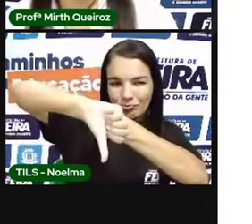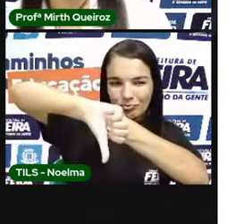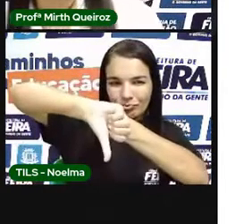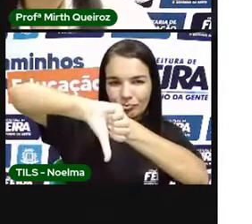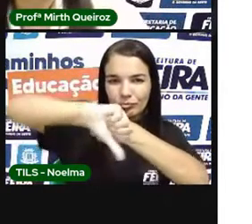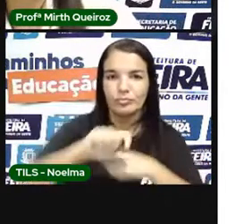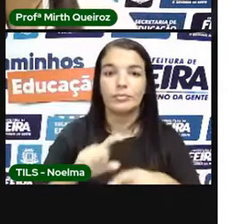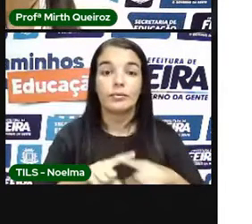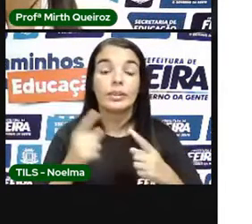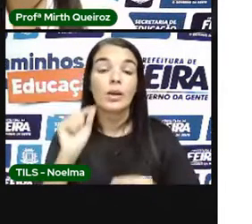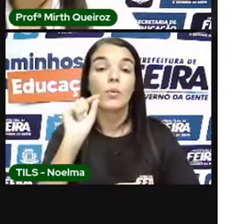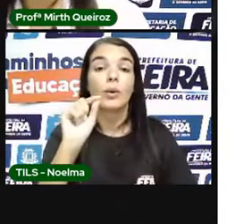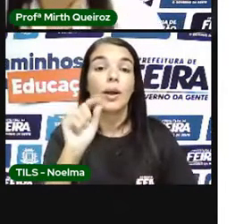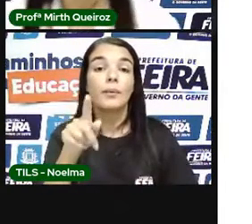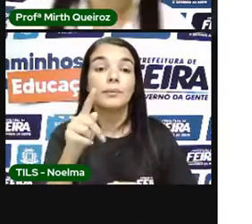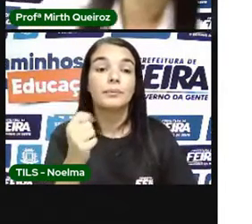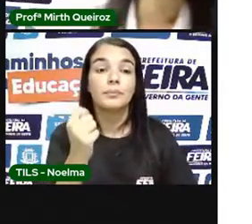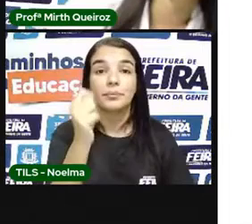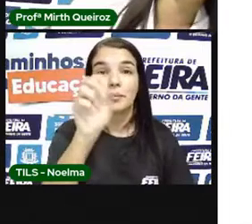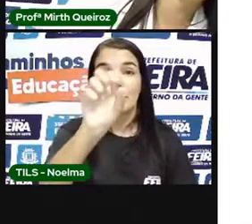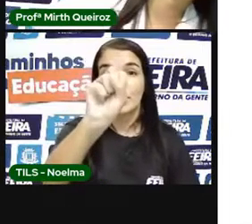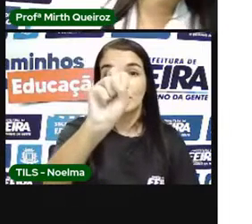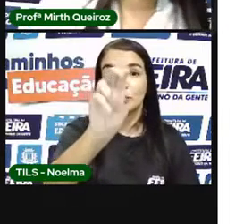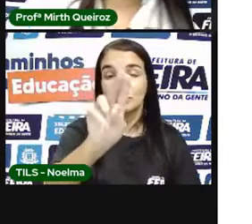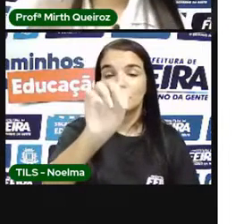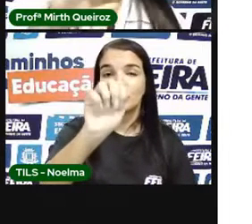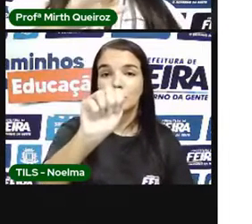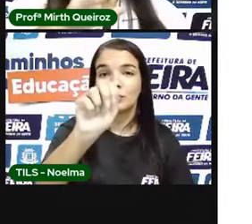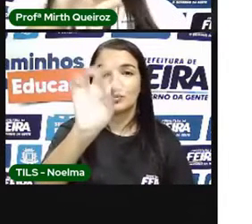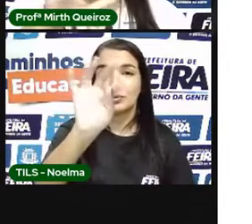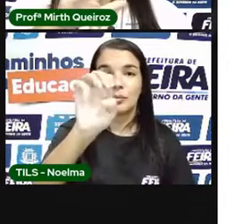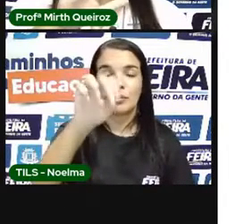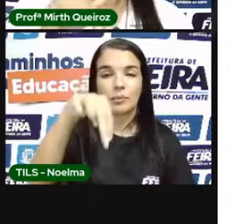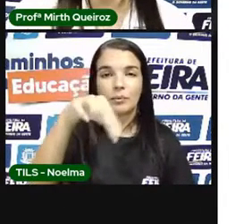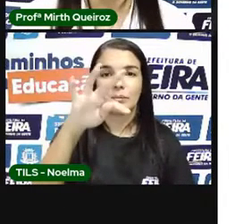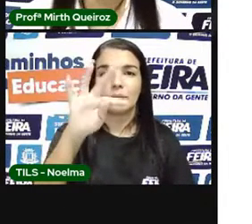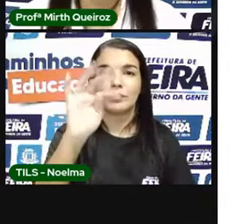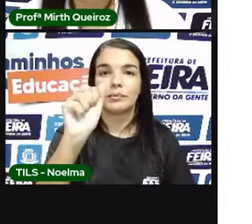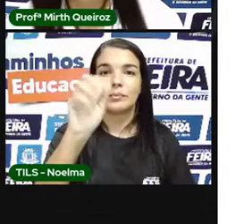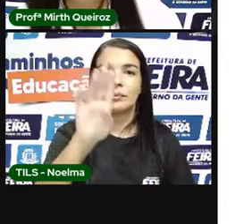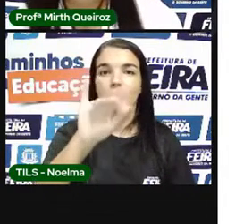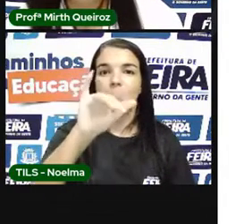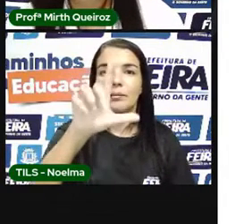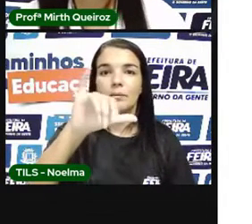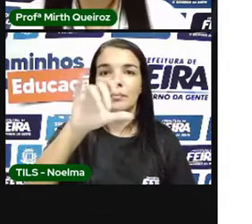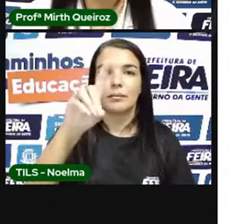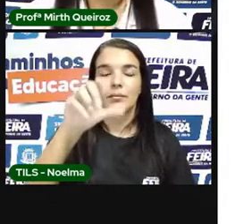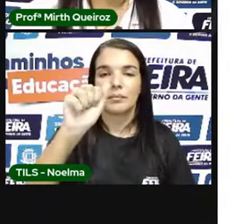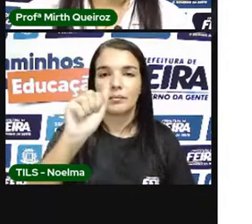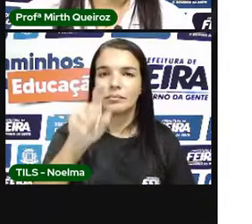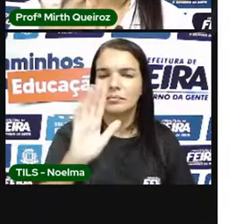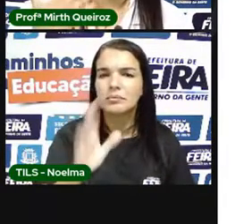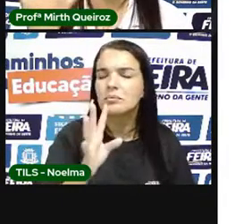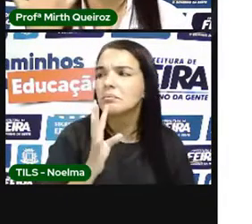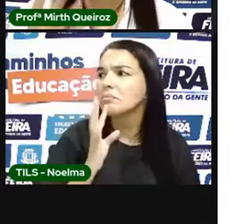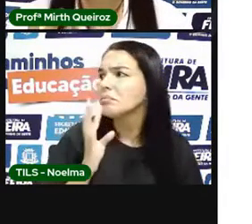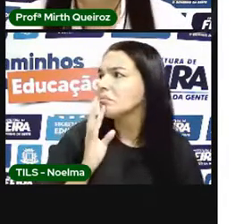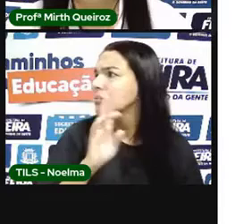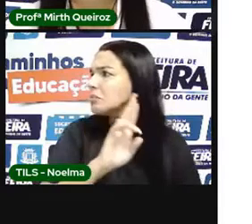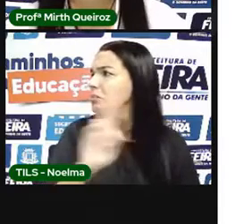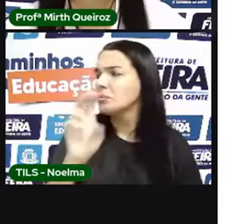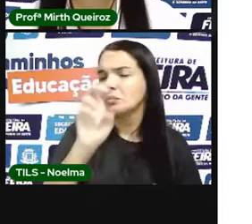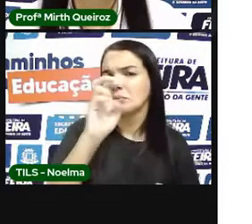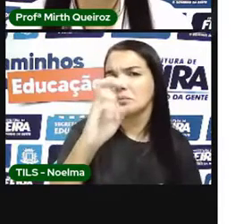A gente Utiliza A prática Da sustentabilidade Vocês já ouviram Falar No 5R Quais são Esses